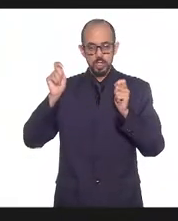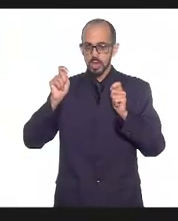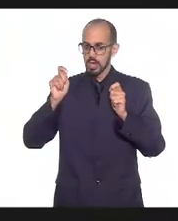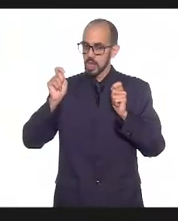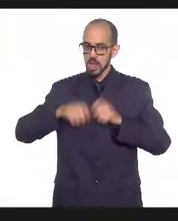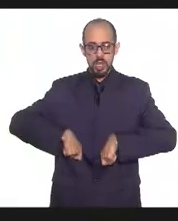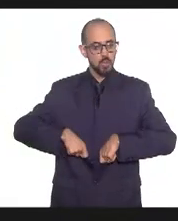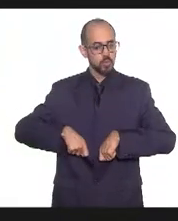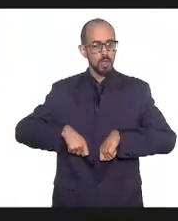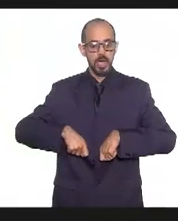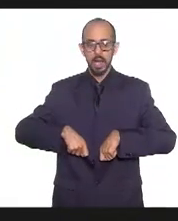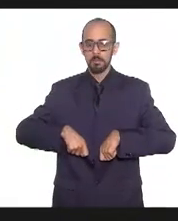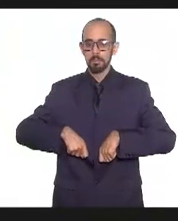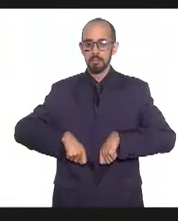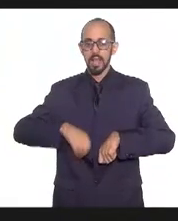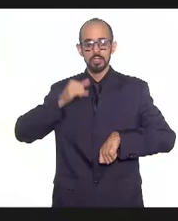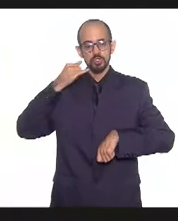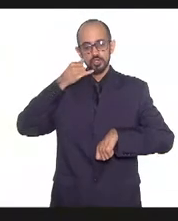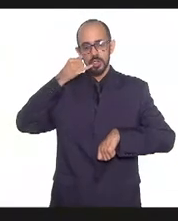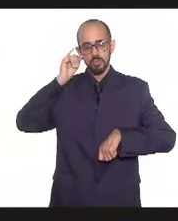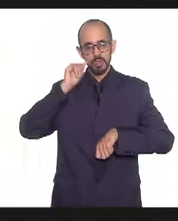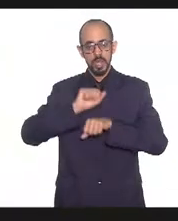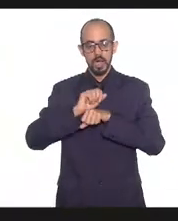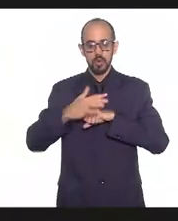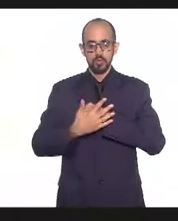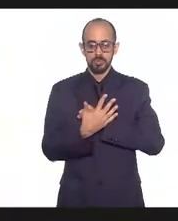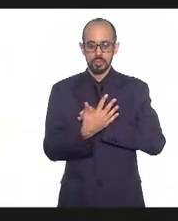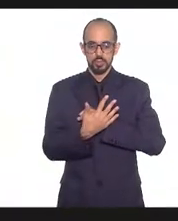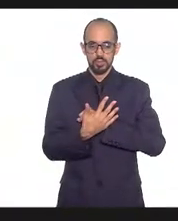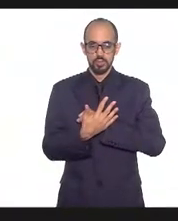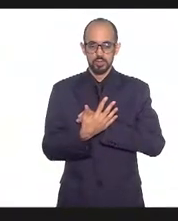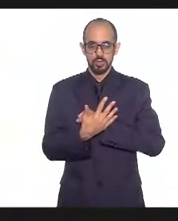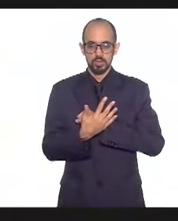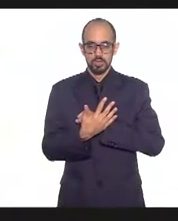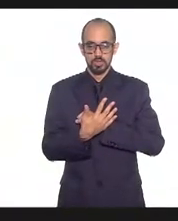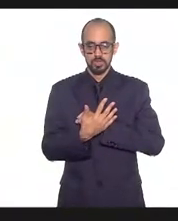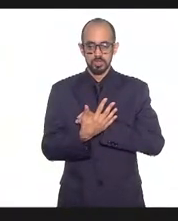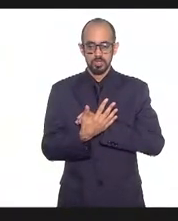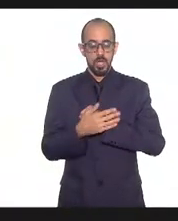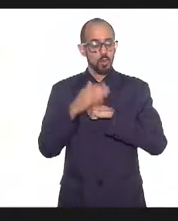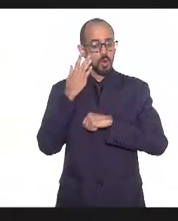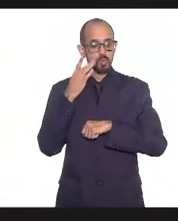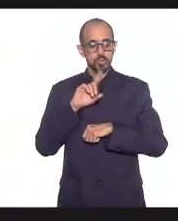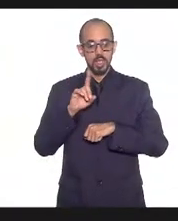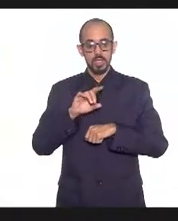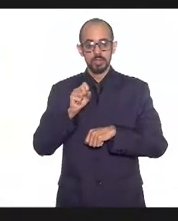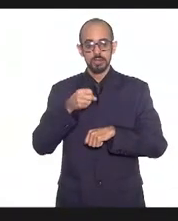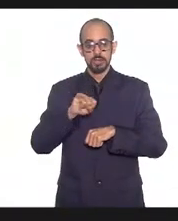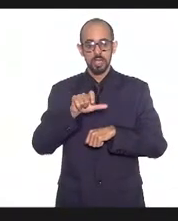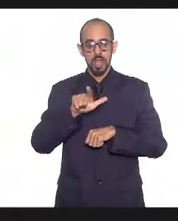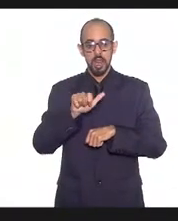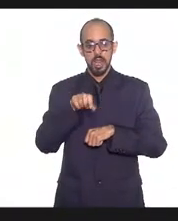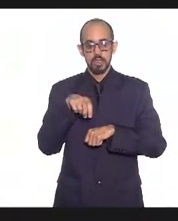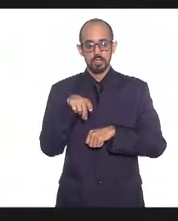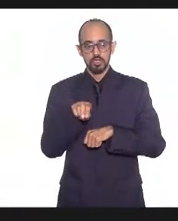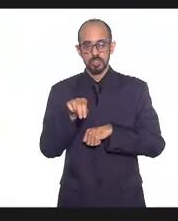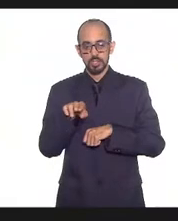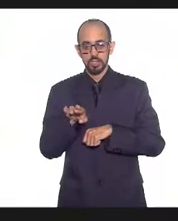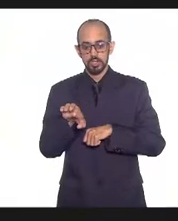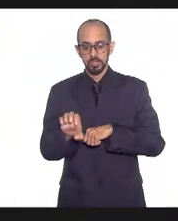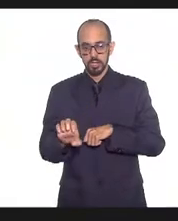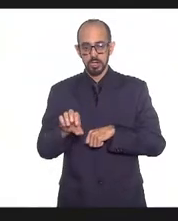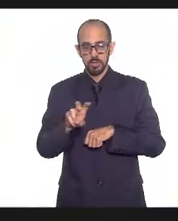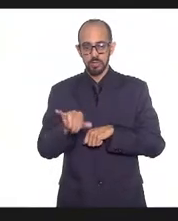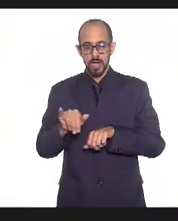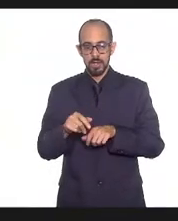e não servem para a COVID. Então, assim, eu não sei se o Alexandre vai mostrar feito por uma médica do